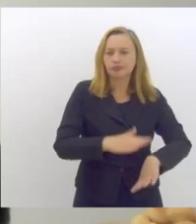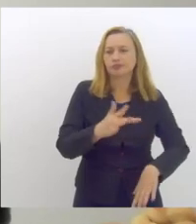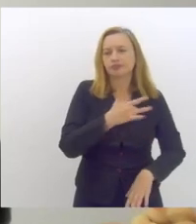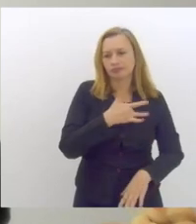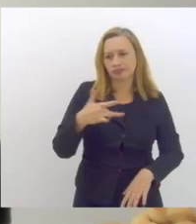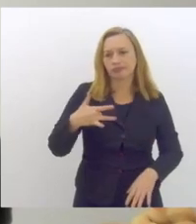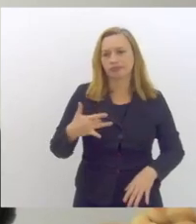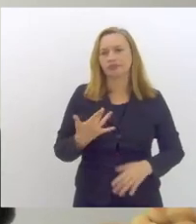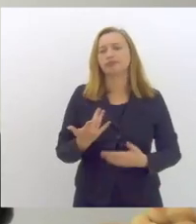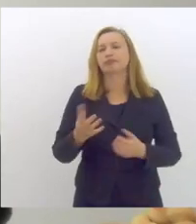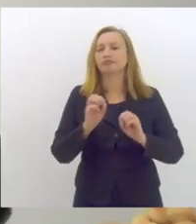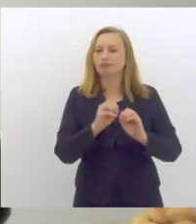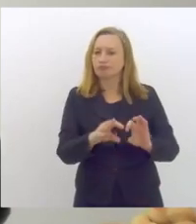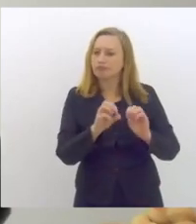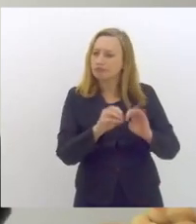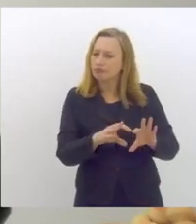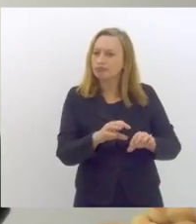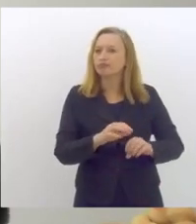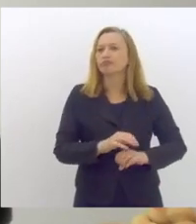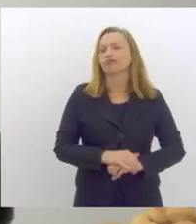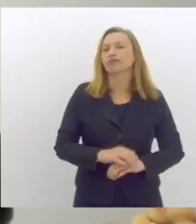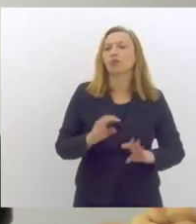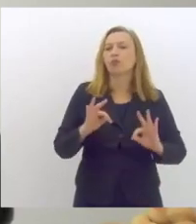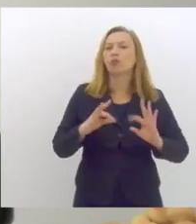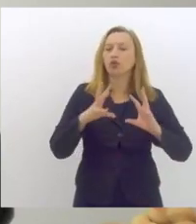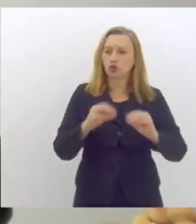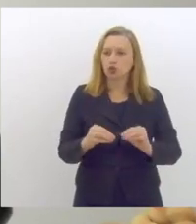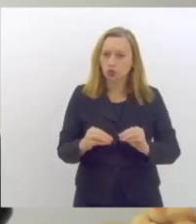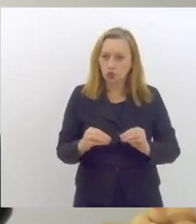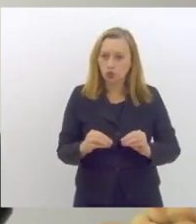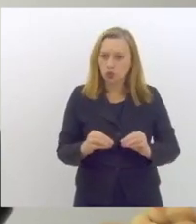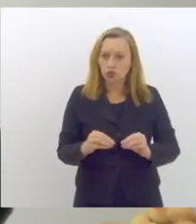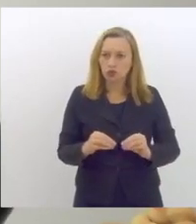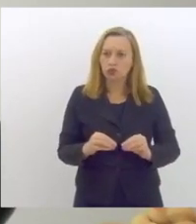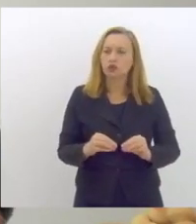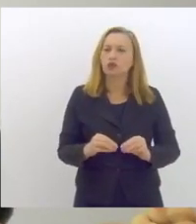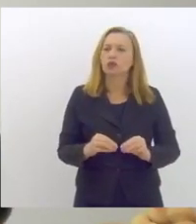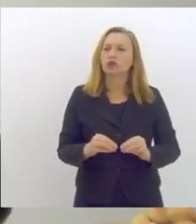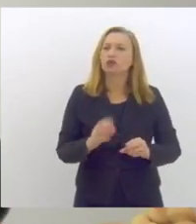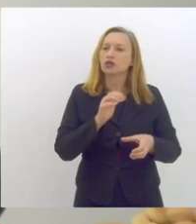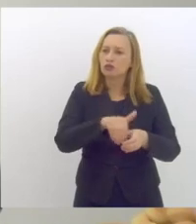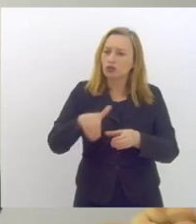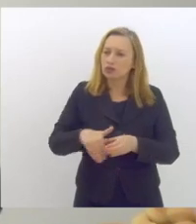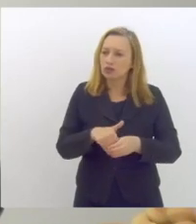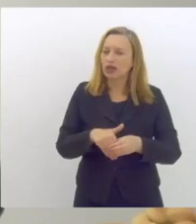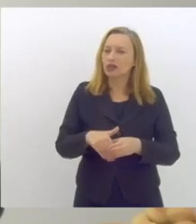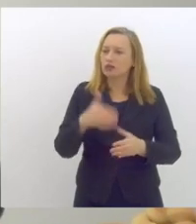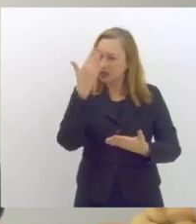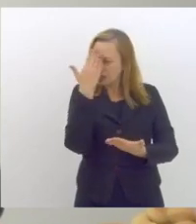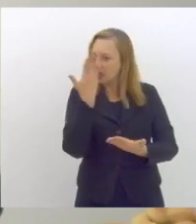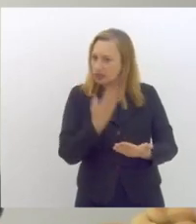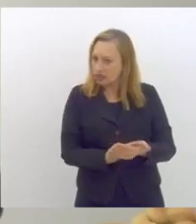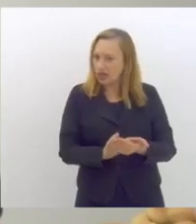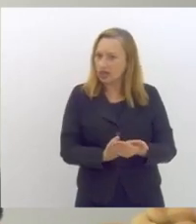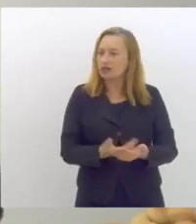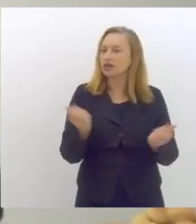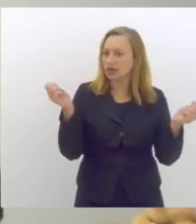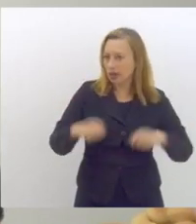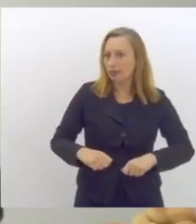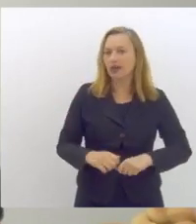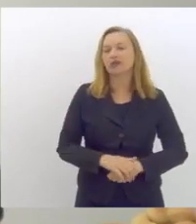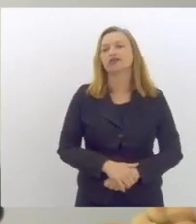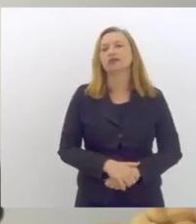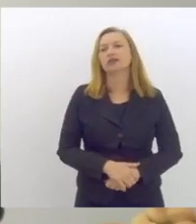pela educação por todos aqueles que votaram neles acreditando que era capaz